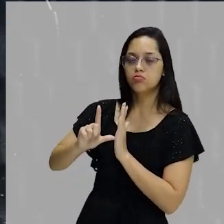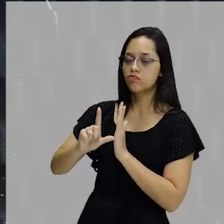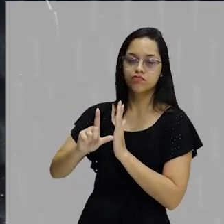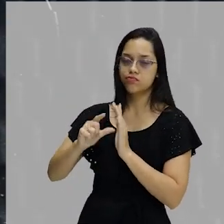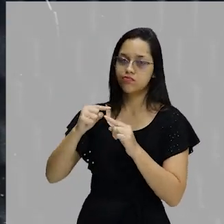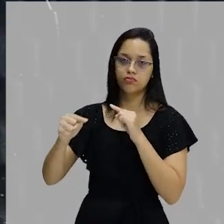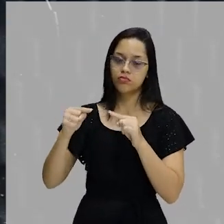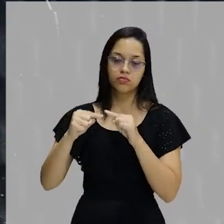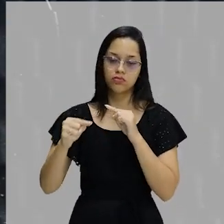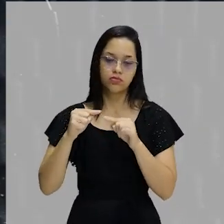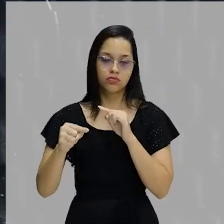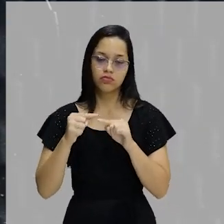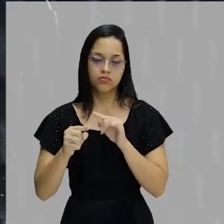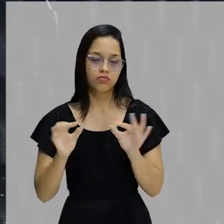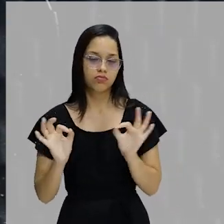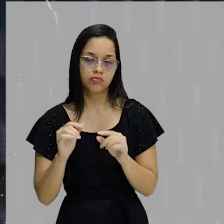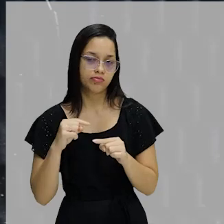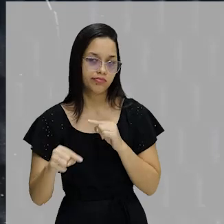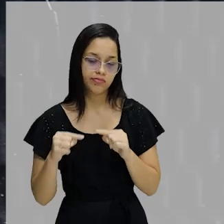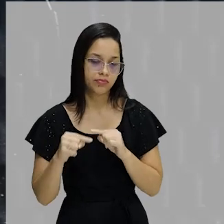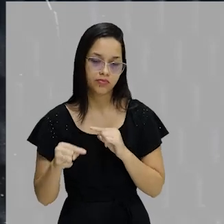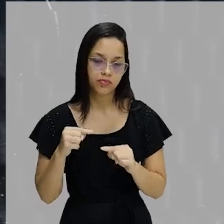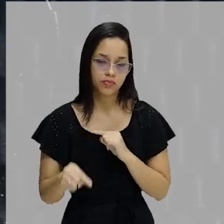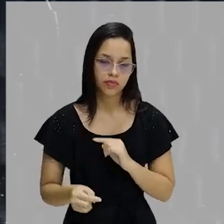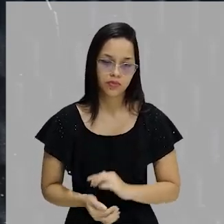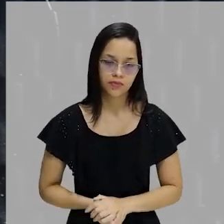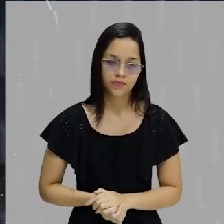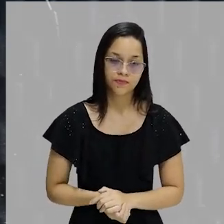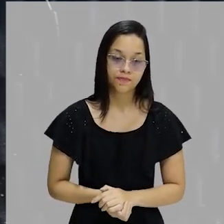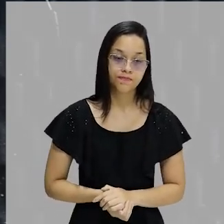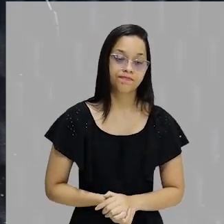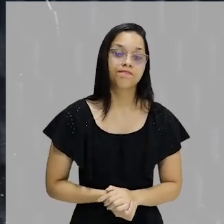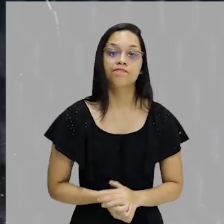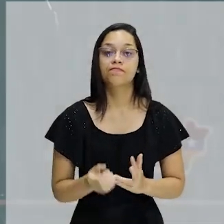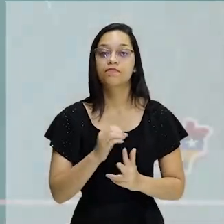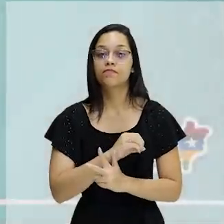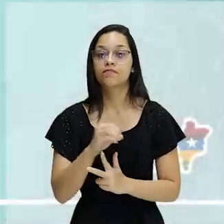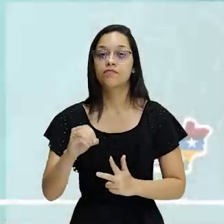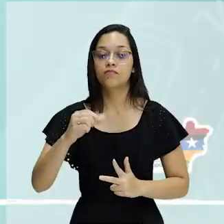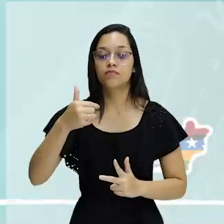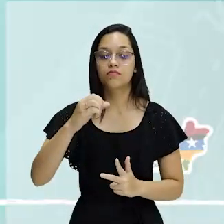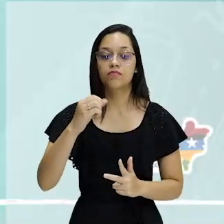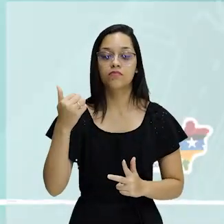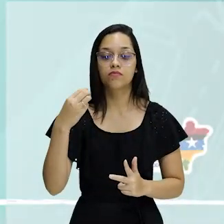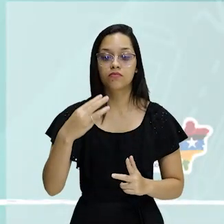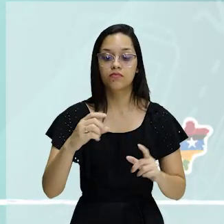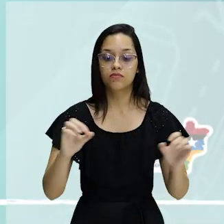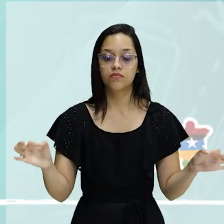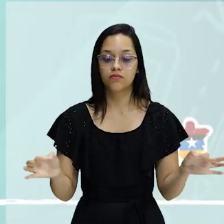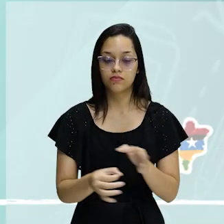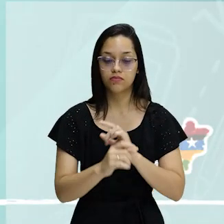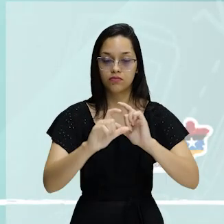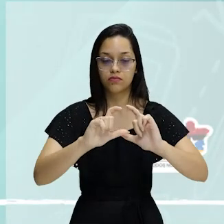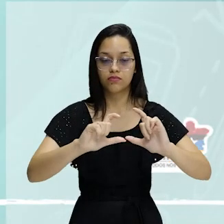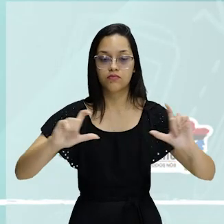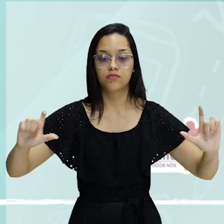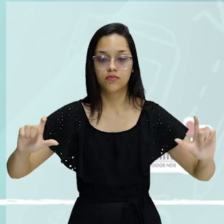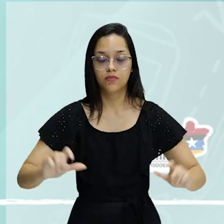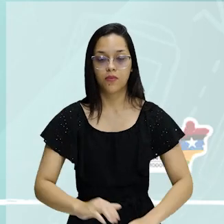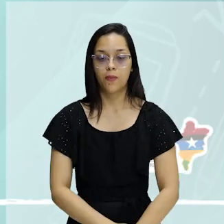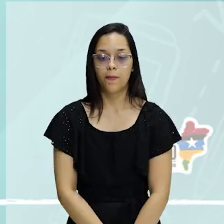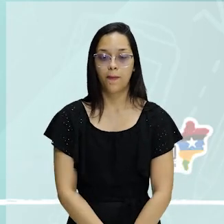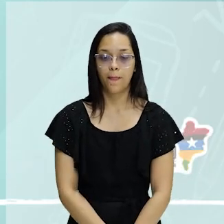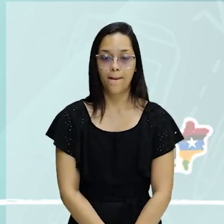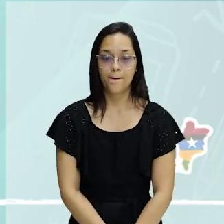fundamento, tá? Não tem nada a ver, certo? Mais uma questão, para finalizar. O hipertexto